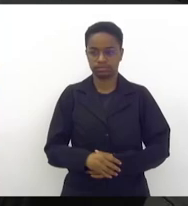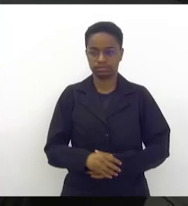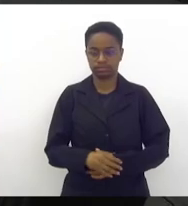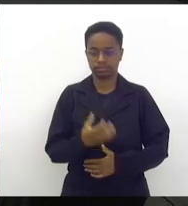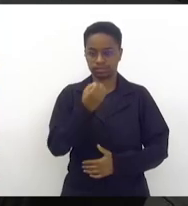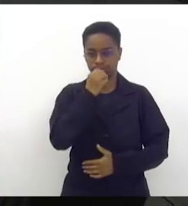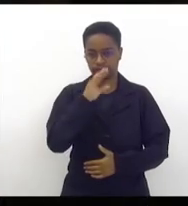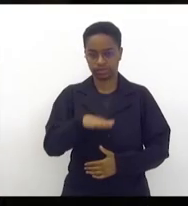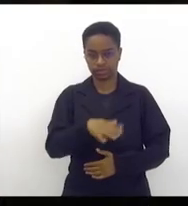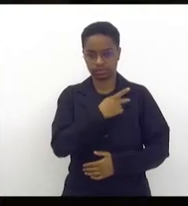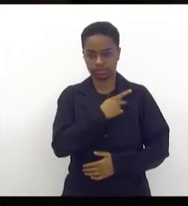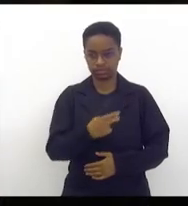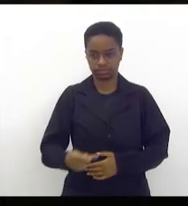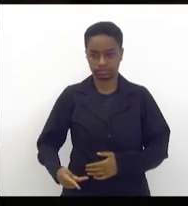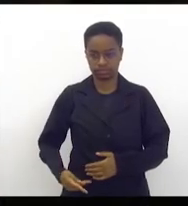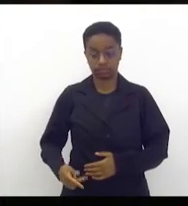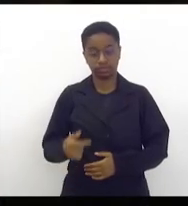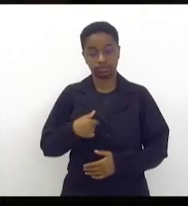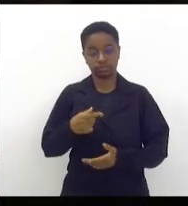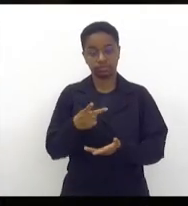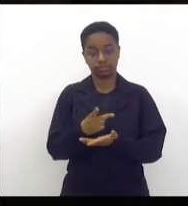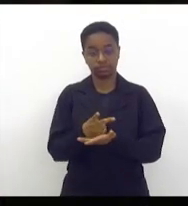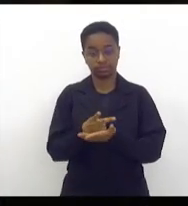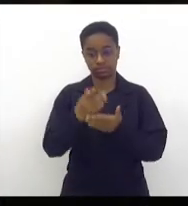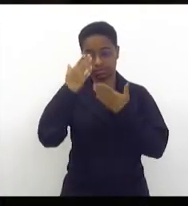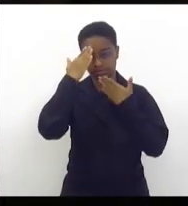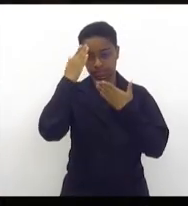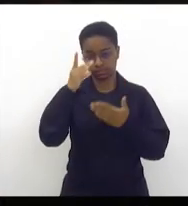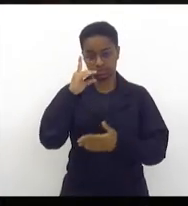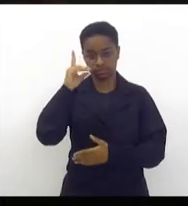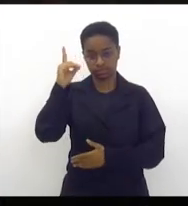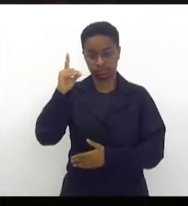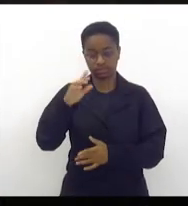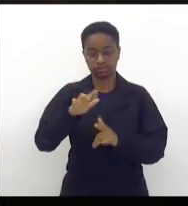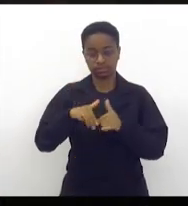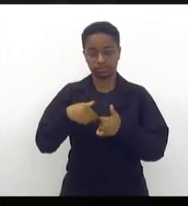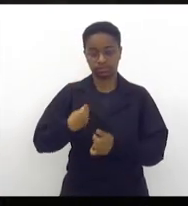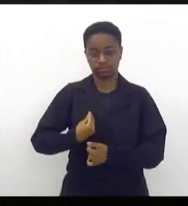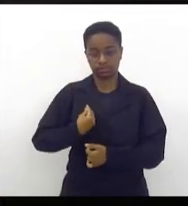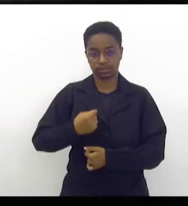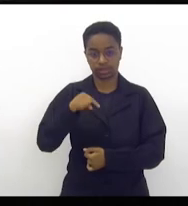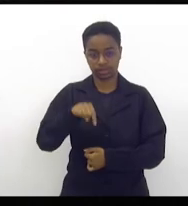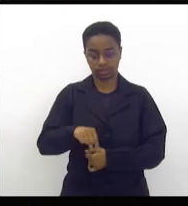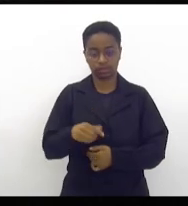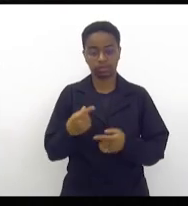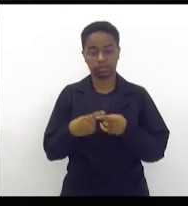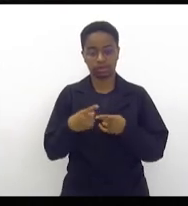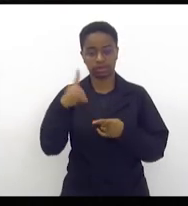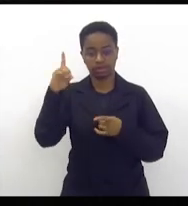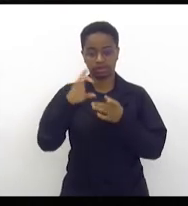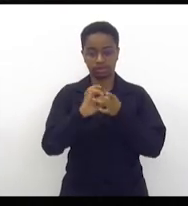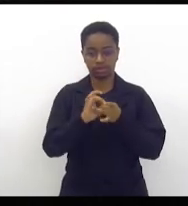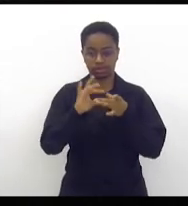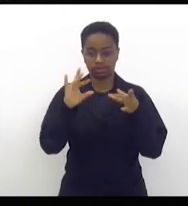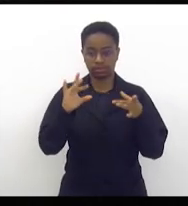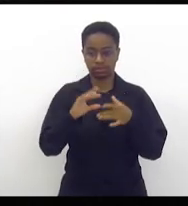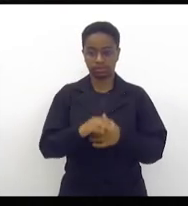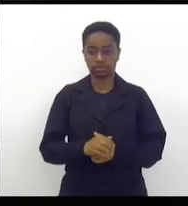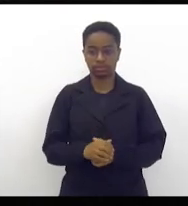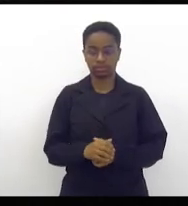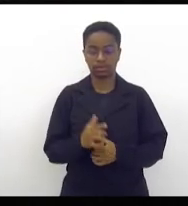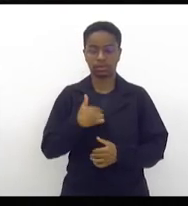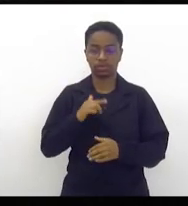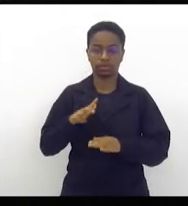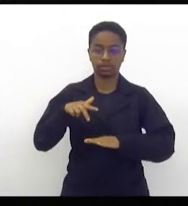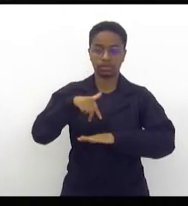Boa tarde, senhor presidente. Como eu sempre faço, eu sempre agradeço a Deus se estamos aqui, foi porque ele permitiu. Senhor presidente, o motivo da minha vinda